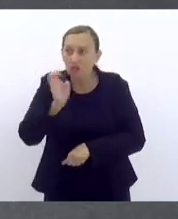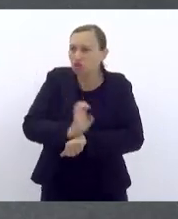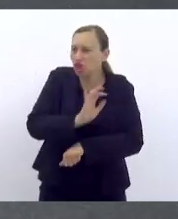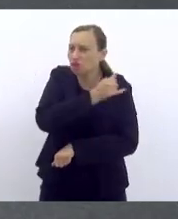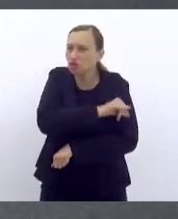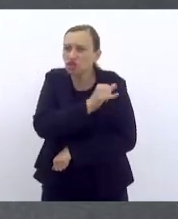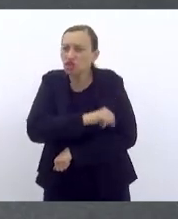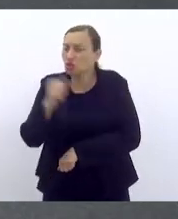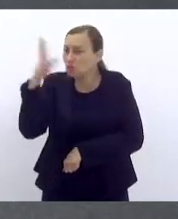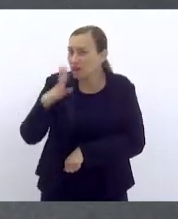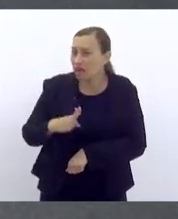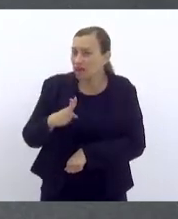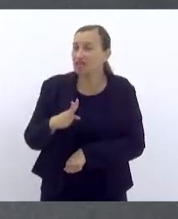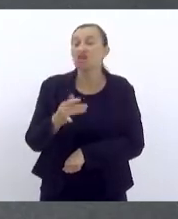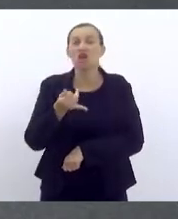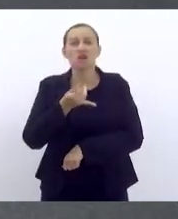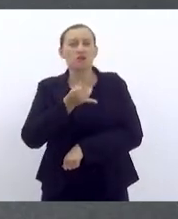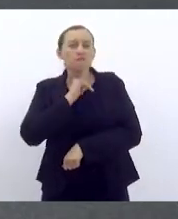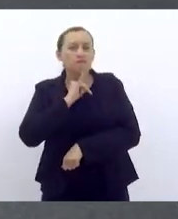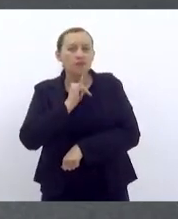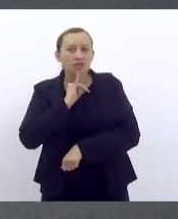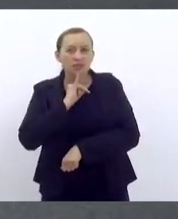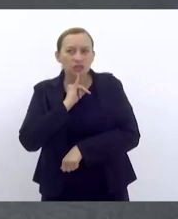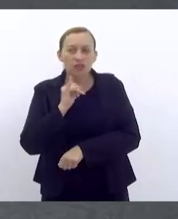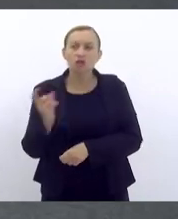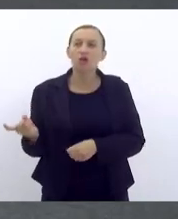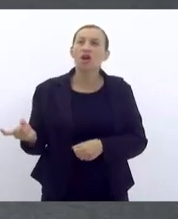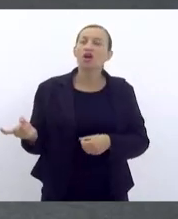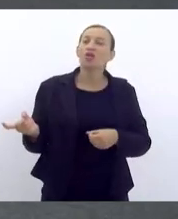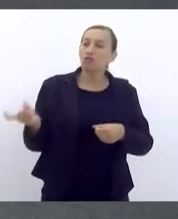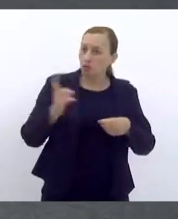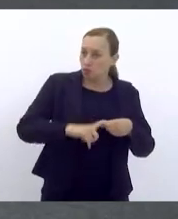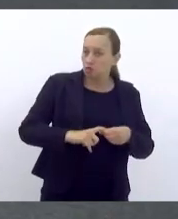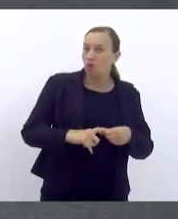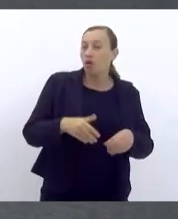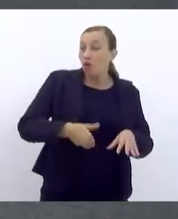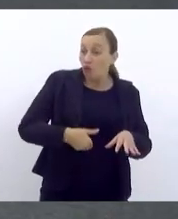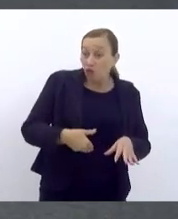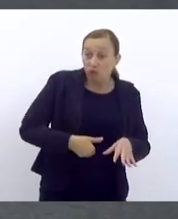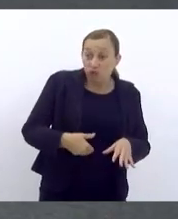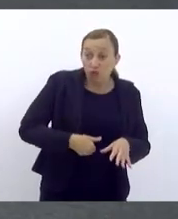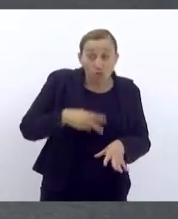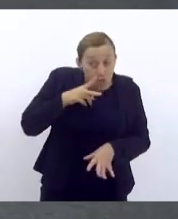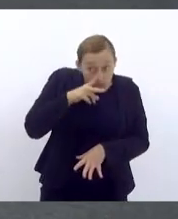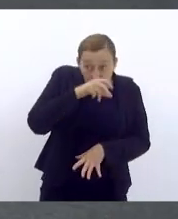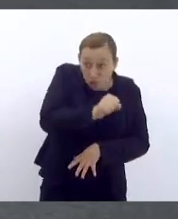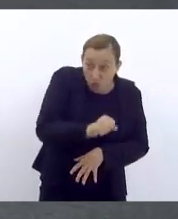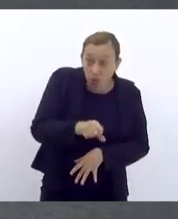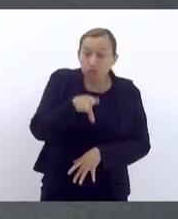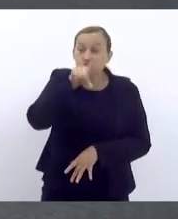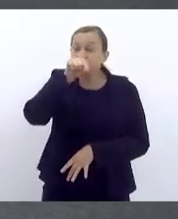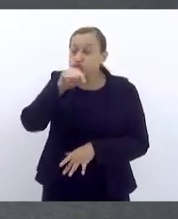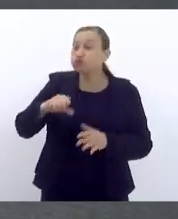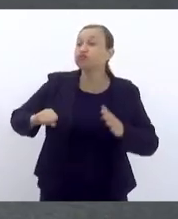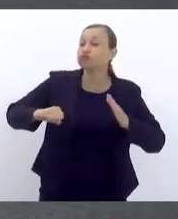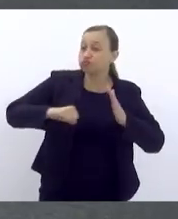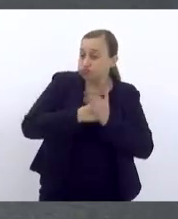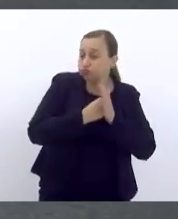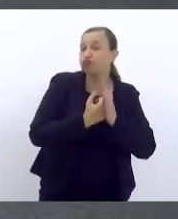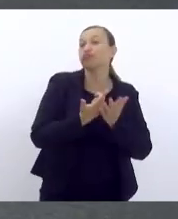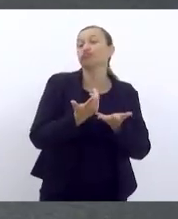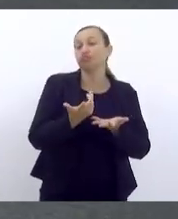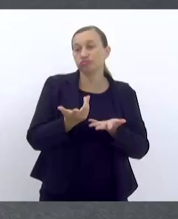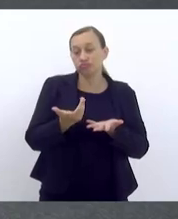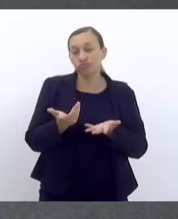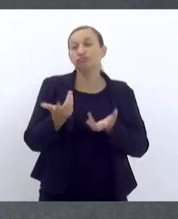Janeiro, no Brasil, infelizmente a fome voltou, voltou com força e Mesquita é um município também muito impactado pela crise que a gente